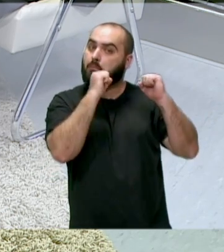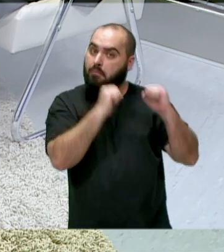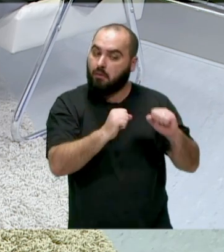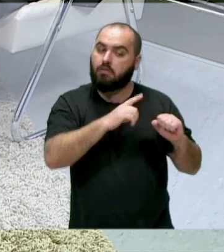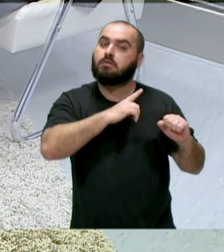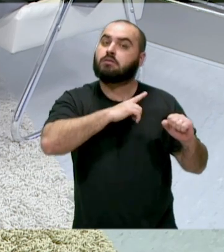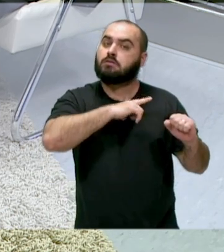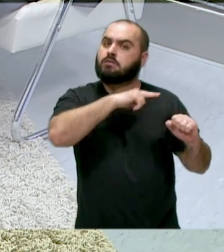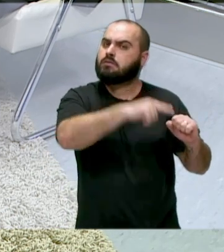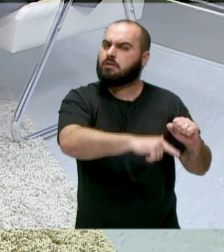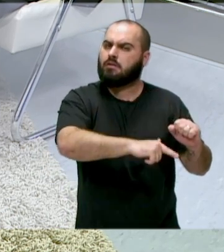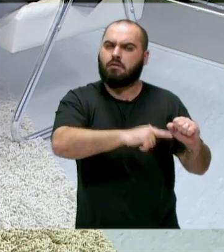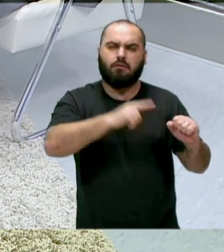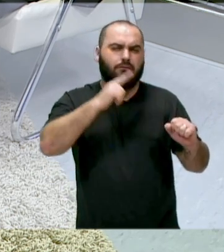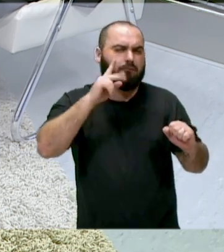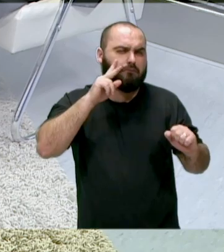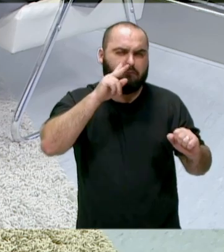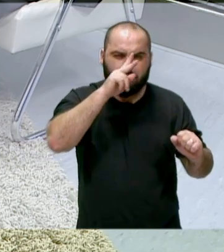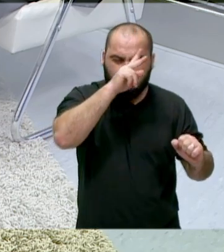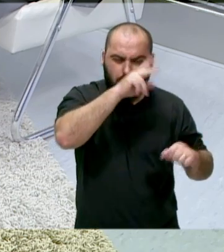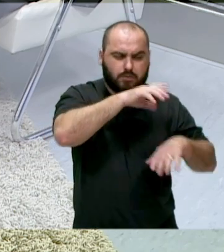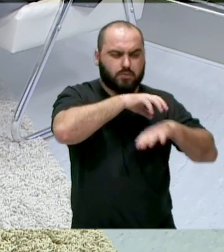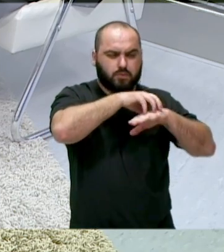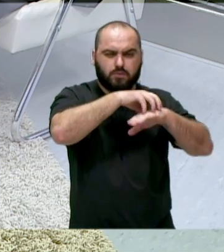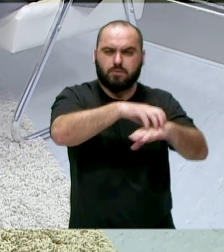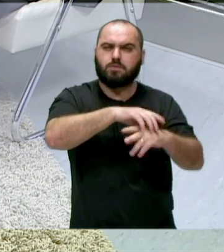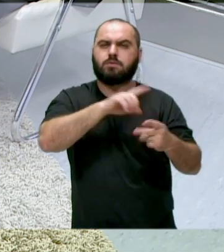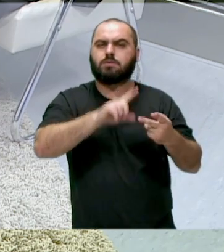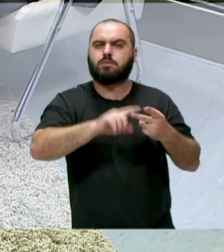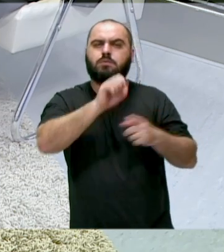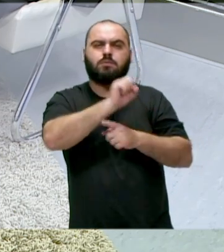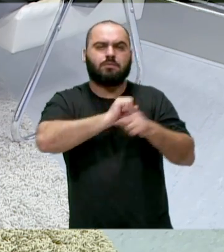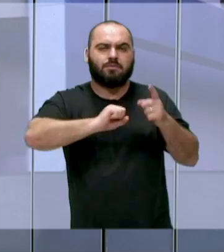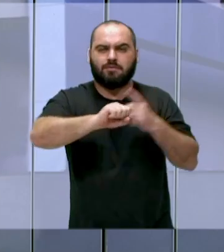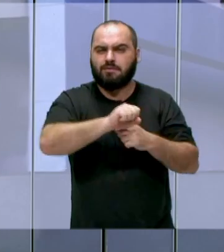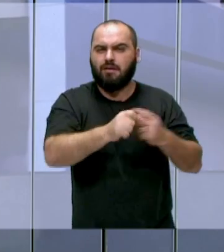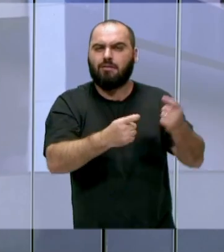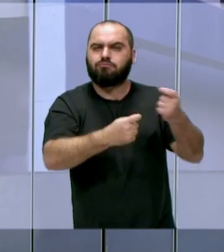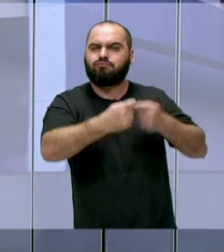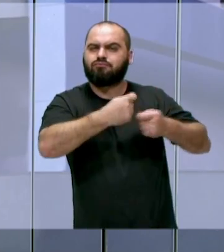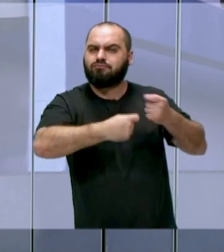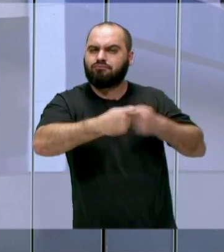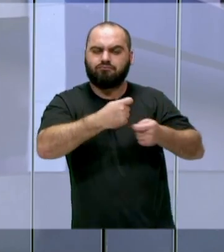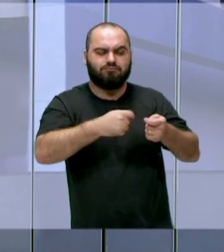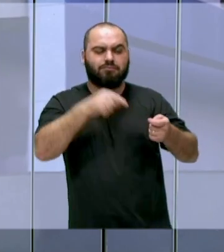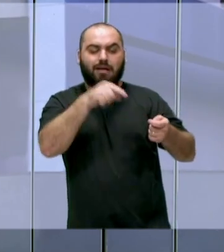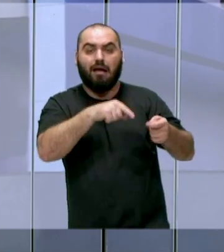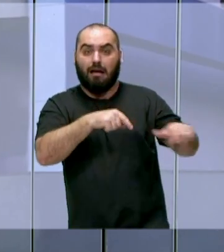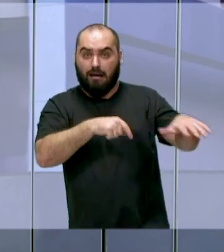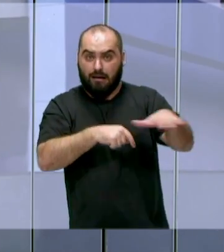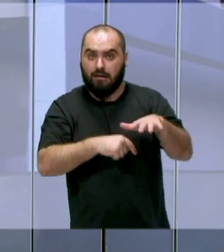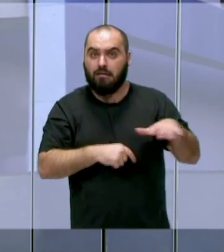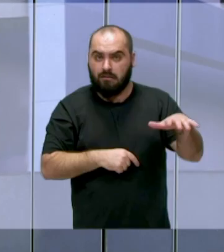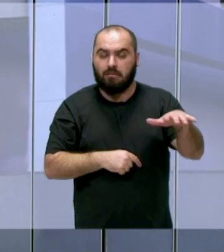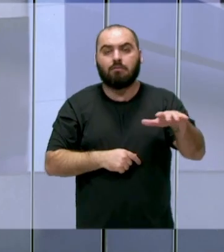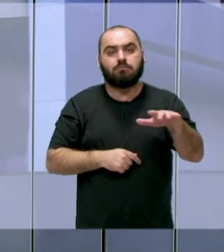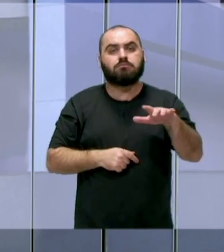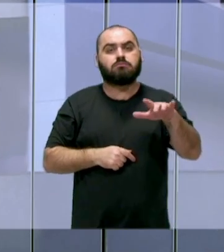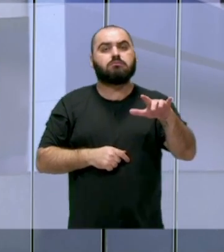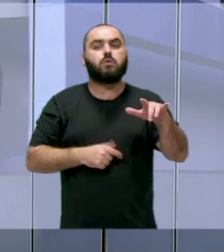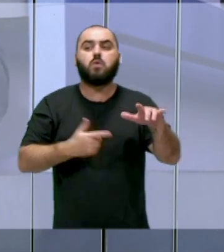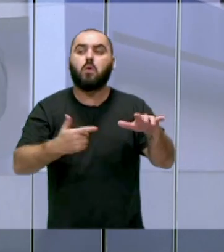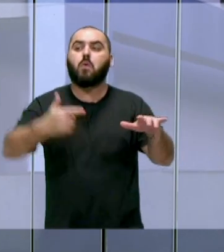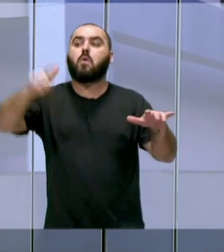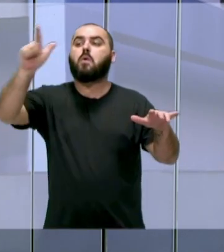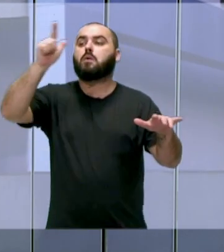enorme, potencial turístico, social, econômico, enfim, essas áreas ficariam à mercê de um